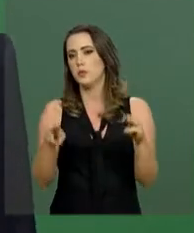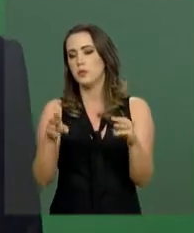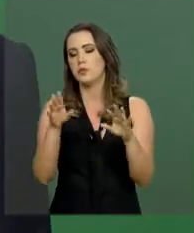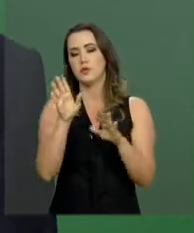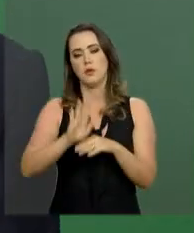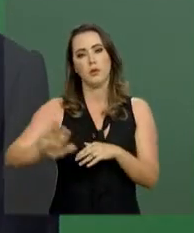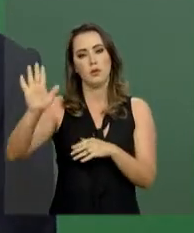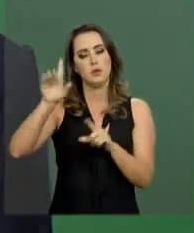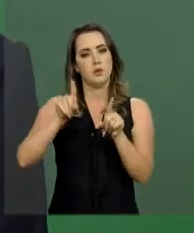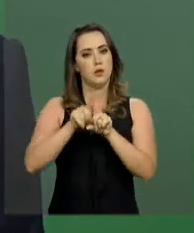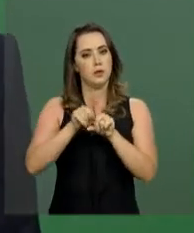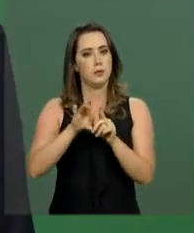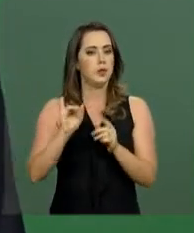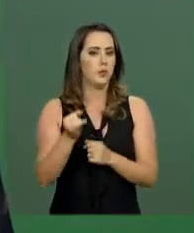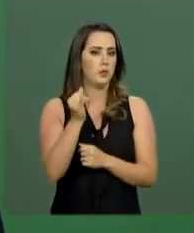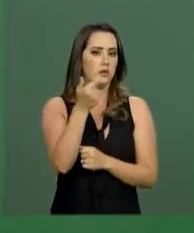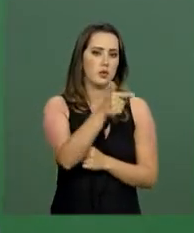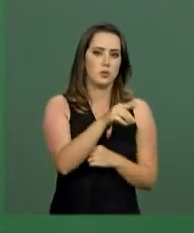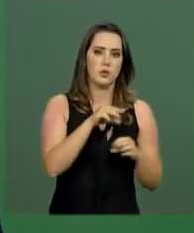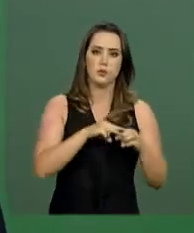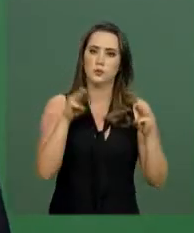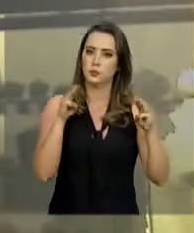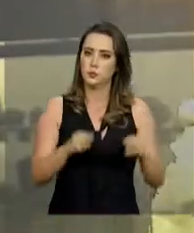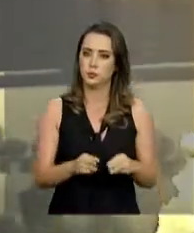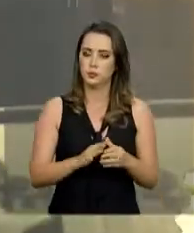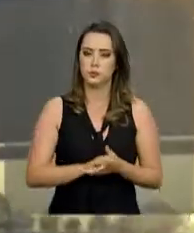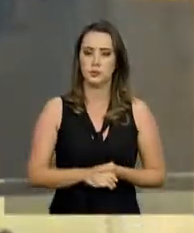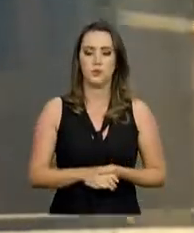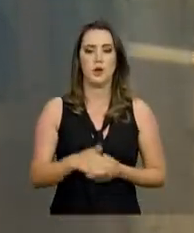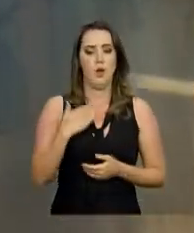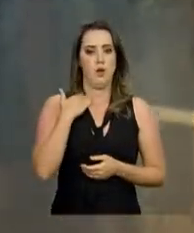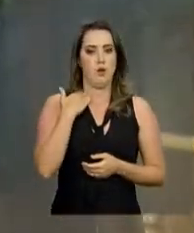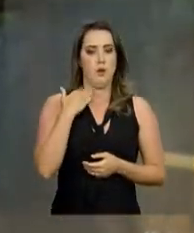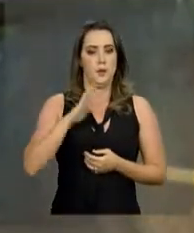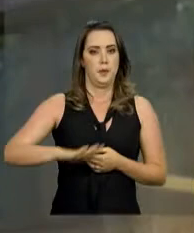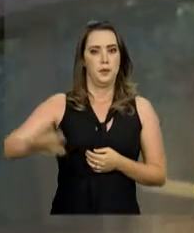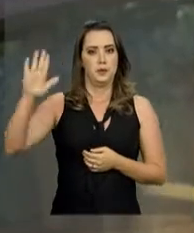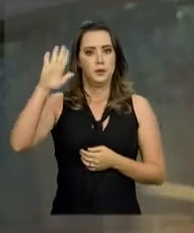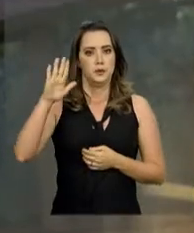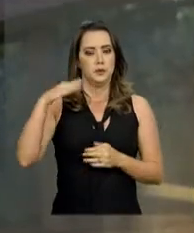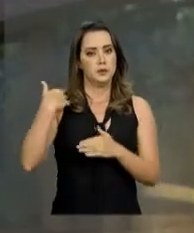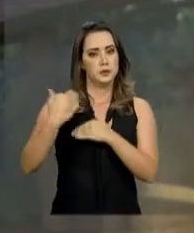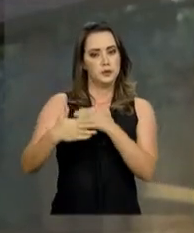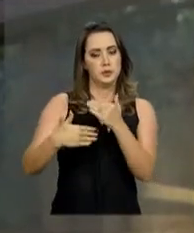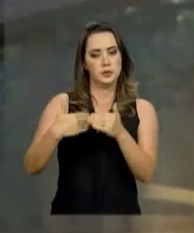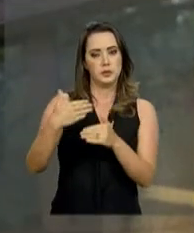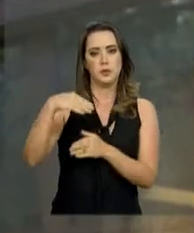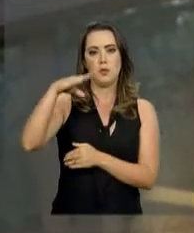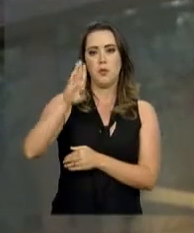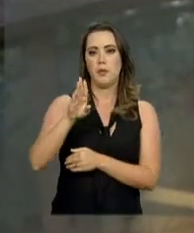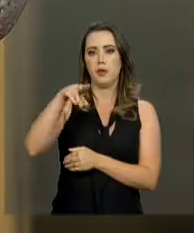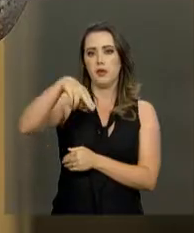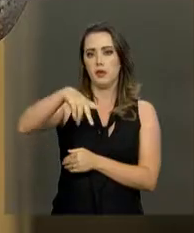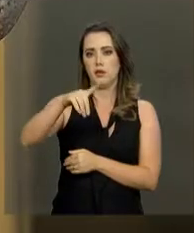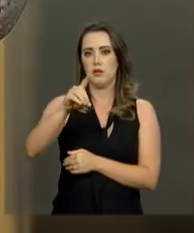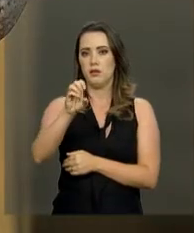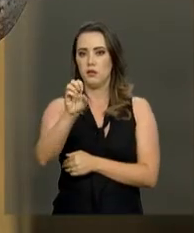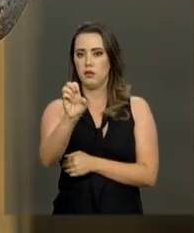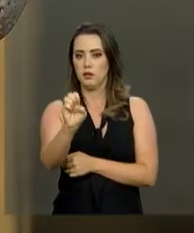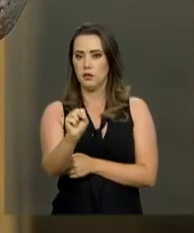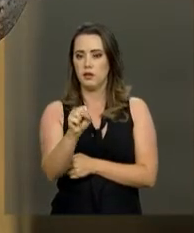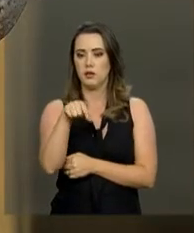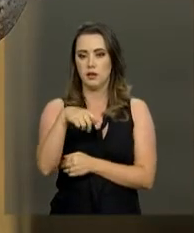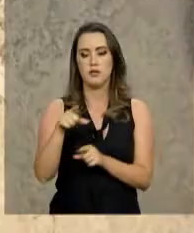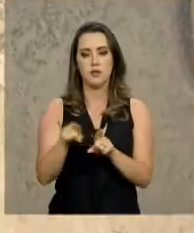mas, enfim, também aproveitando para outras instituições. O Banco Nacional de Desenvolvimento Econômico e Social, o BNDES, também